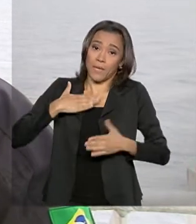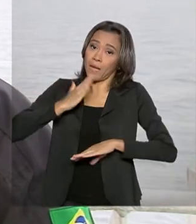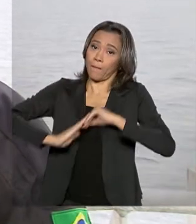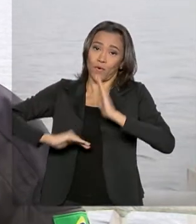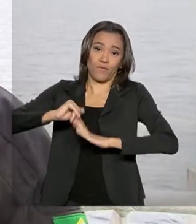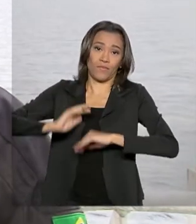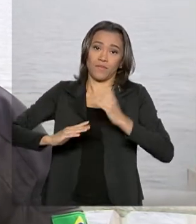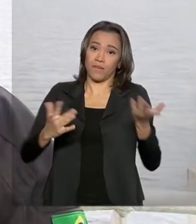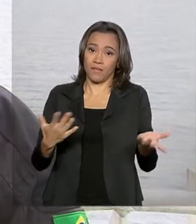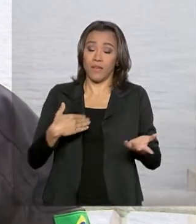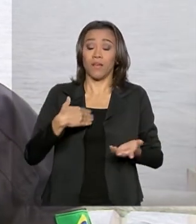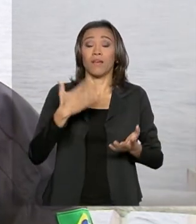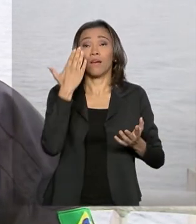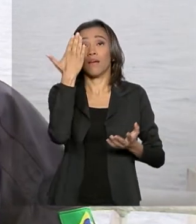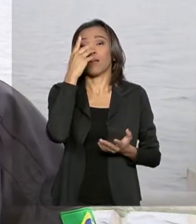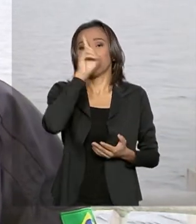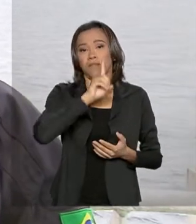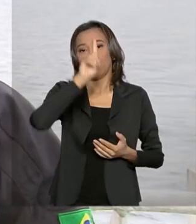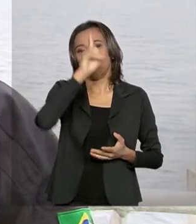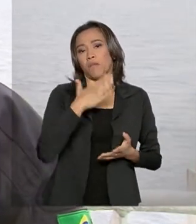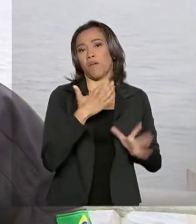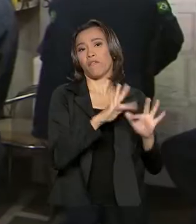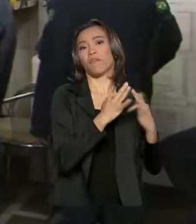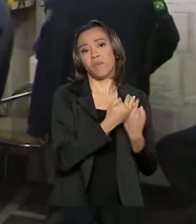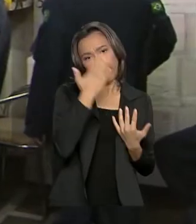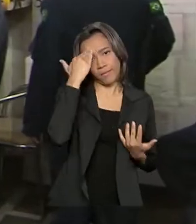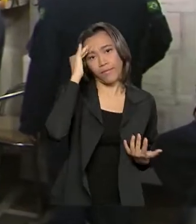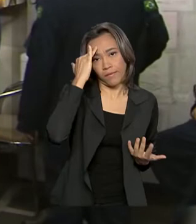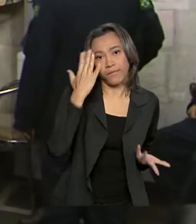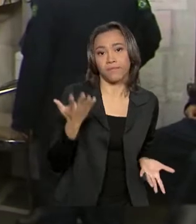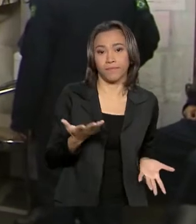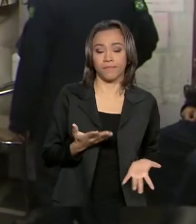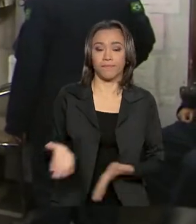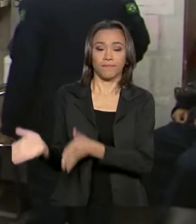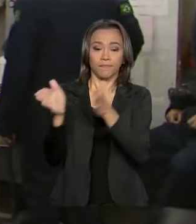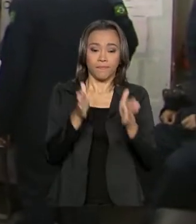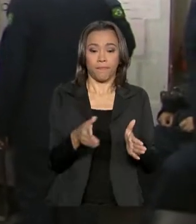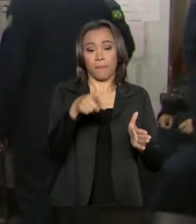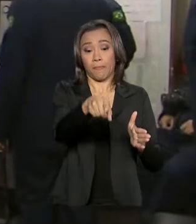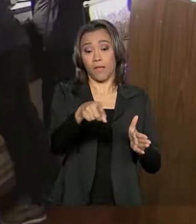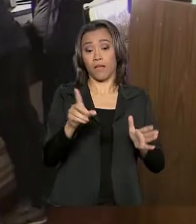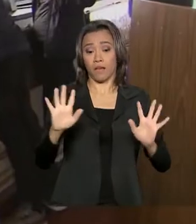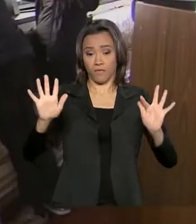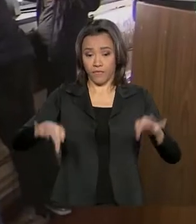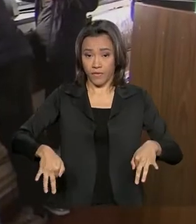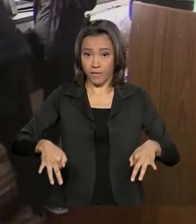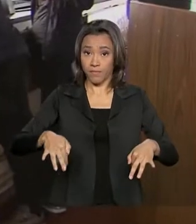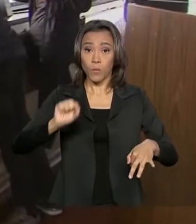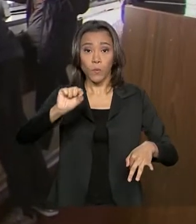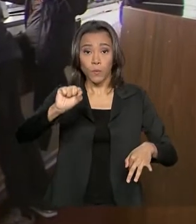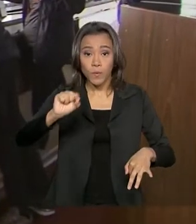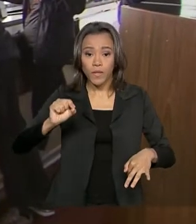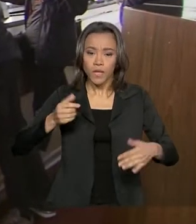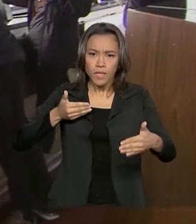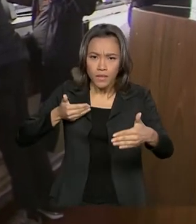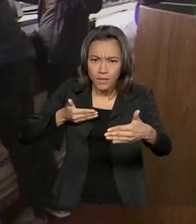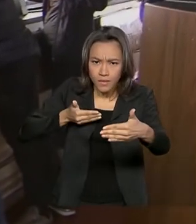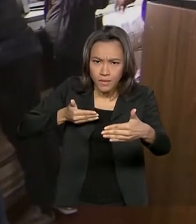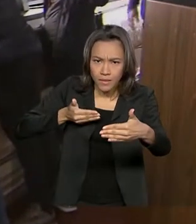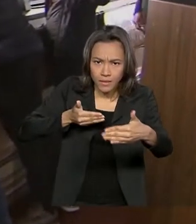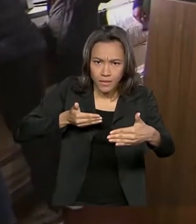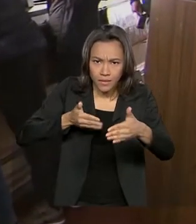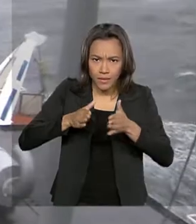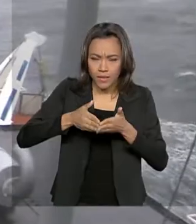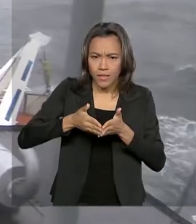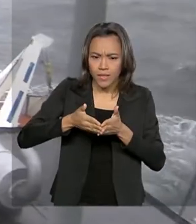graças a Deus a minha família entende muito bem isso. A tranquilidade a bordo terminou quando nos aproximamos do Estreito de Drake.